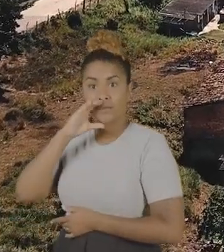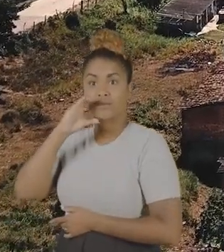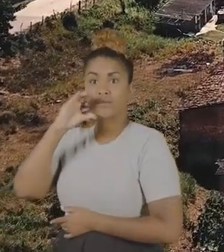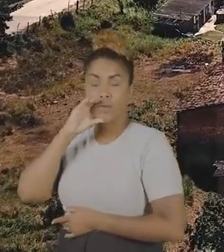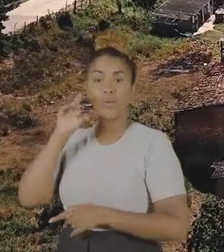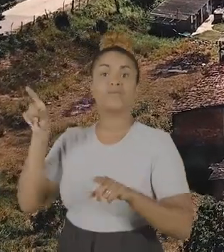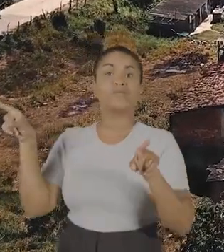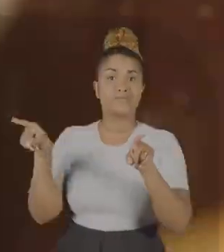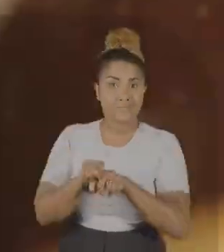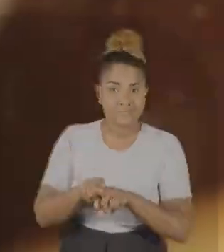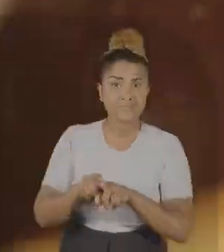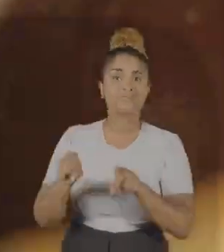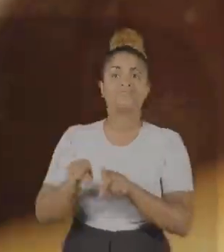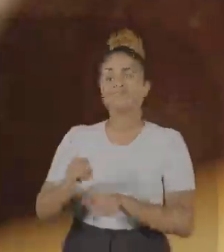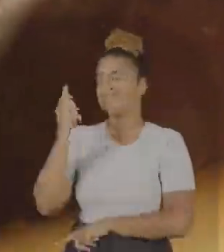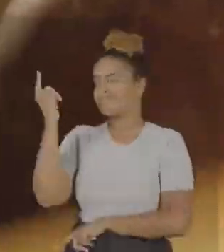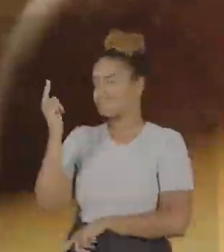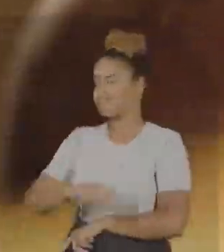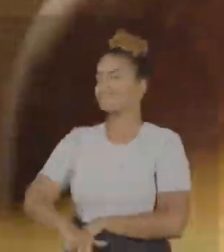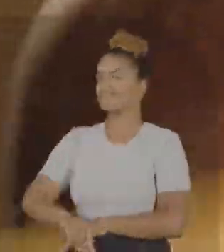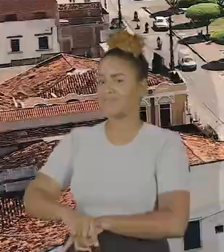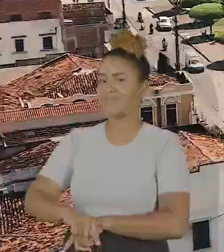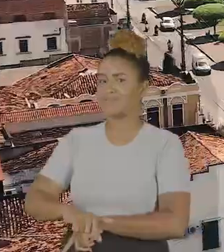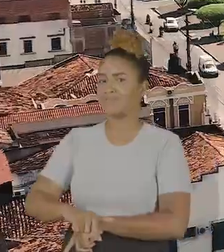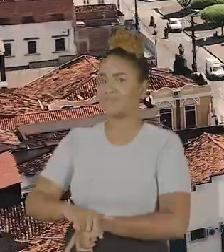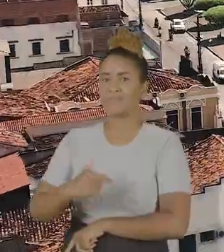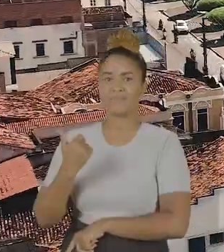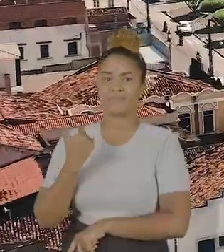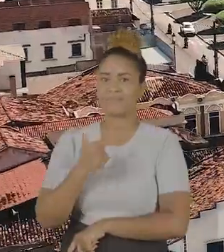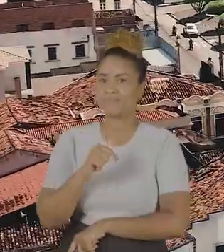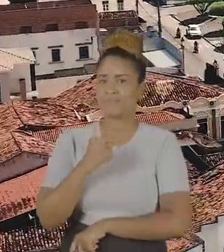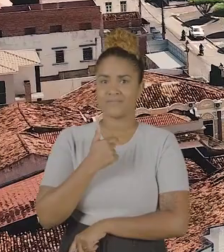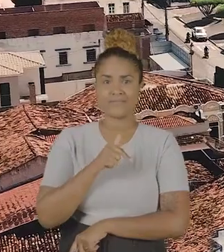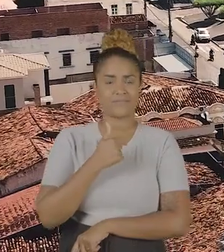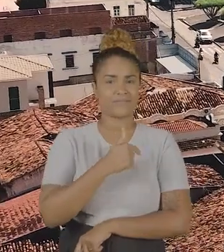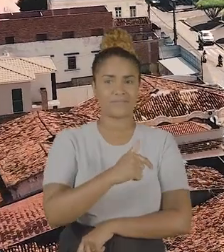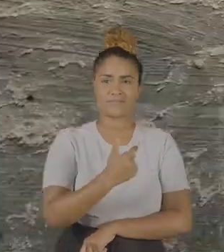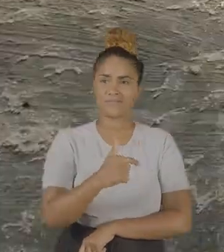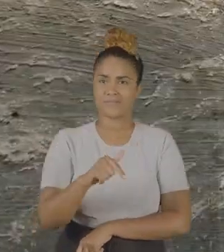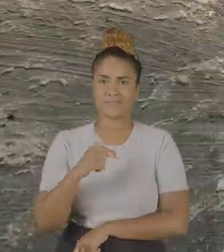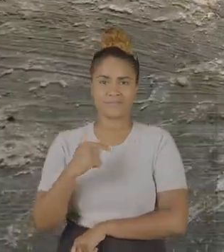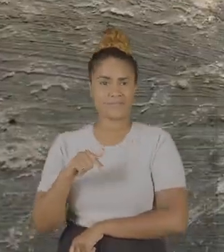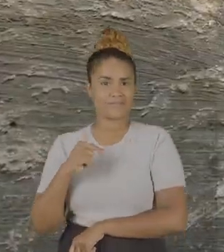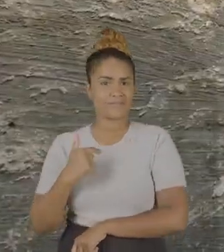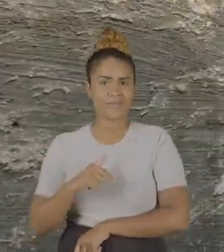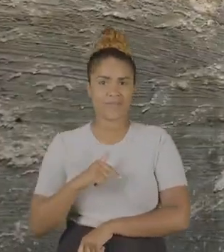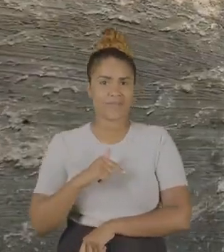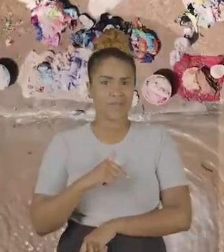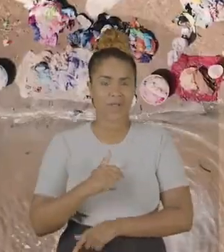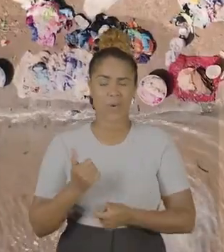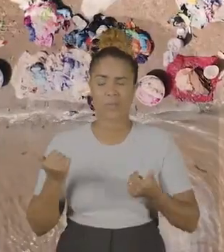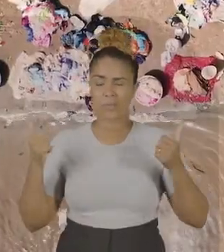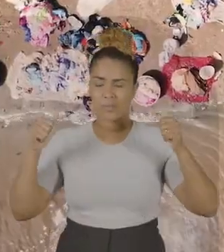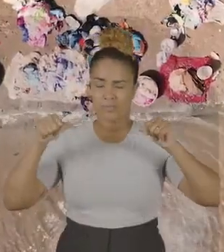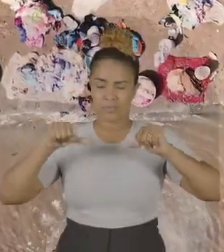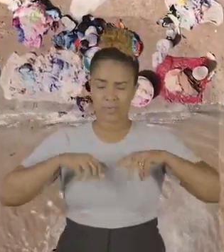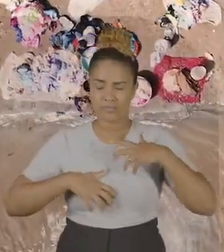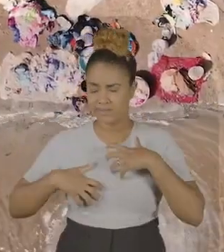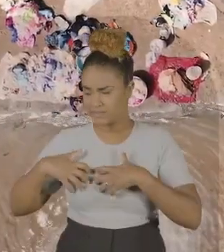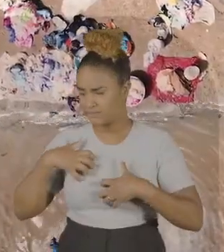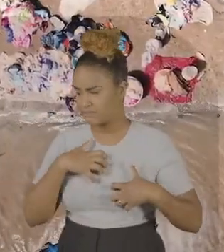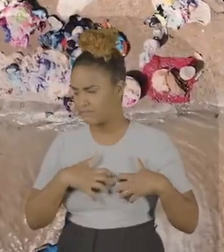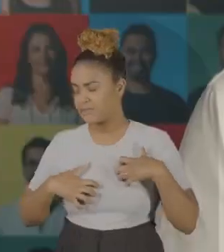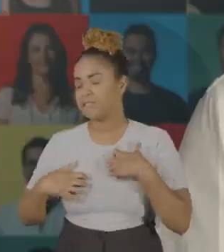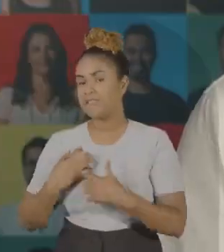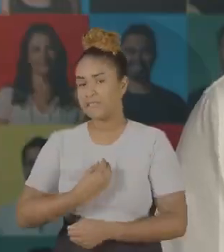região metropolitana de Aracaju, a história se repete. No Baixo de São Francisco, a falta de água provoca as piores condições